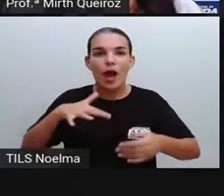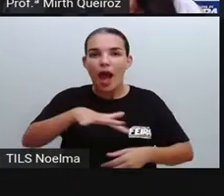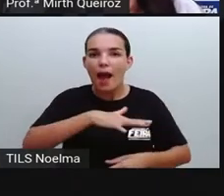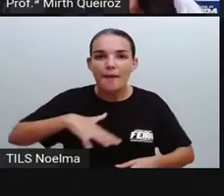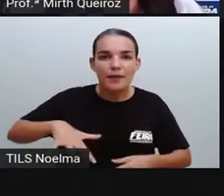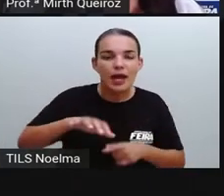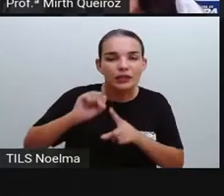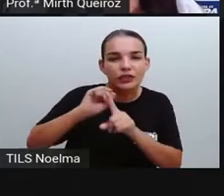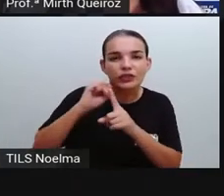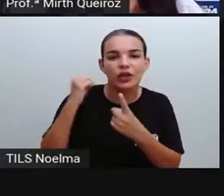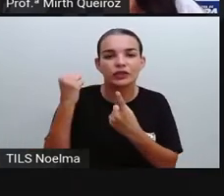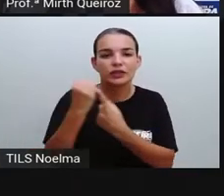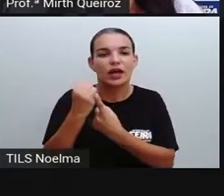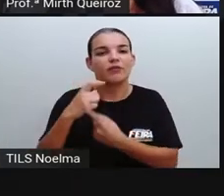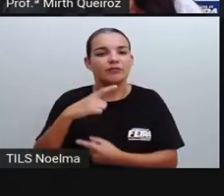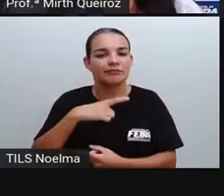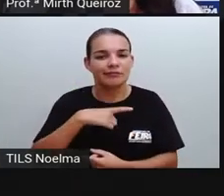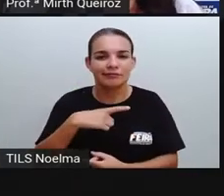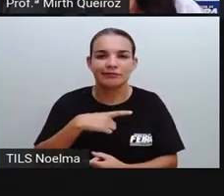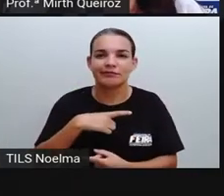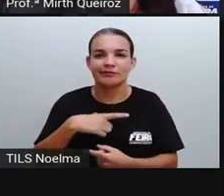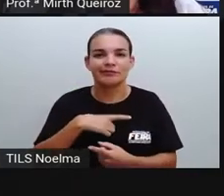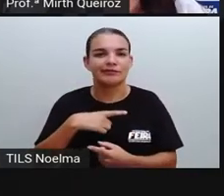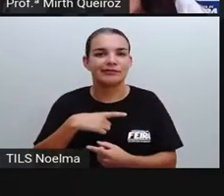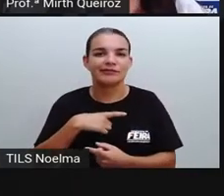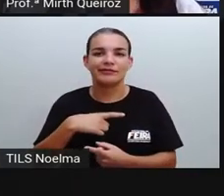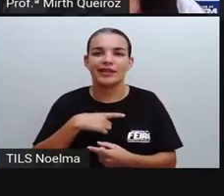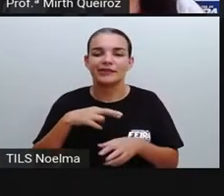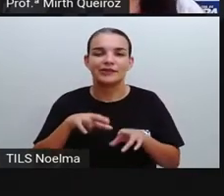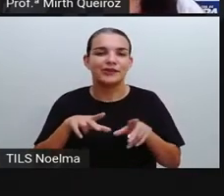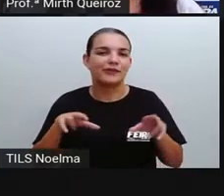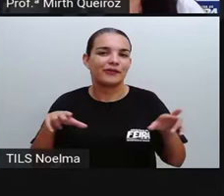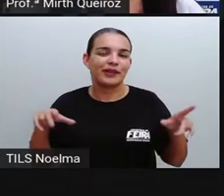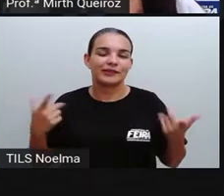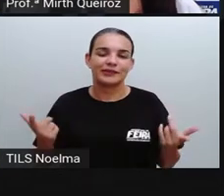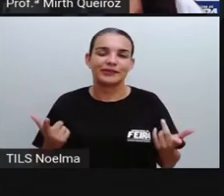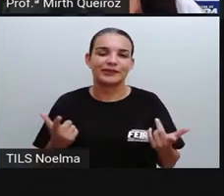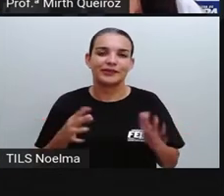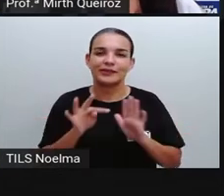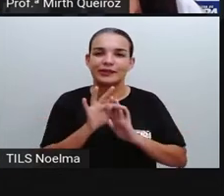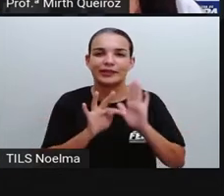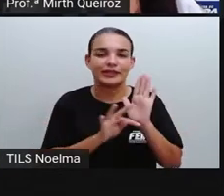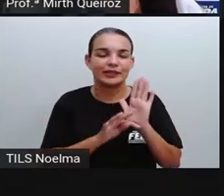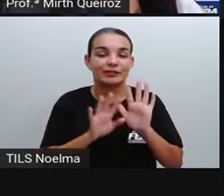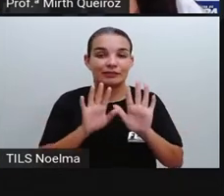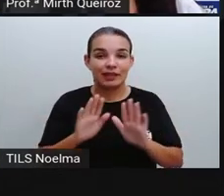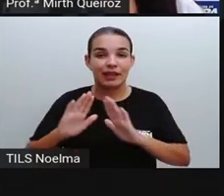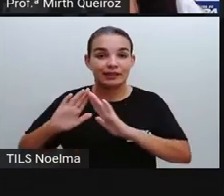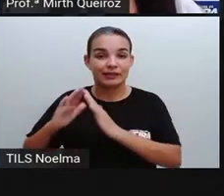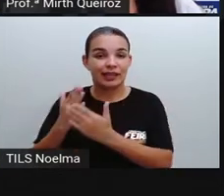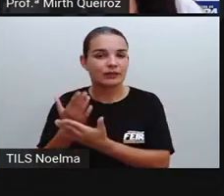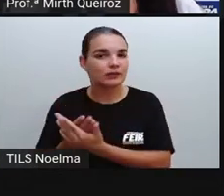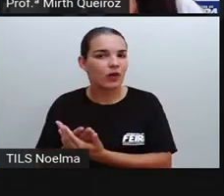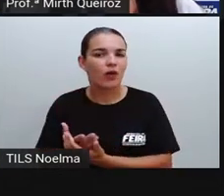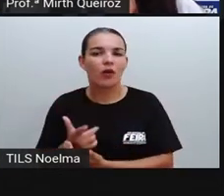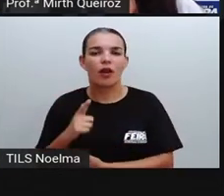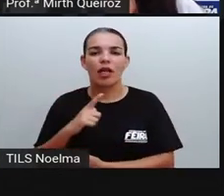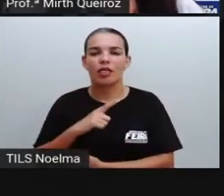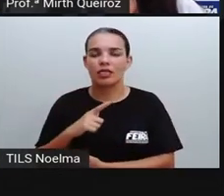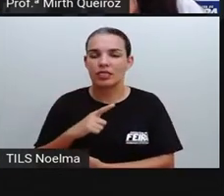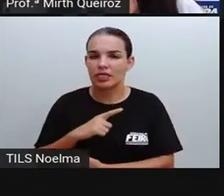social, há gêneros de formatos diversos. Na escola, vocês conseguem